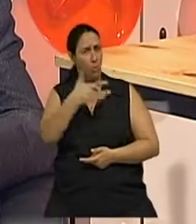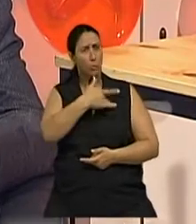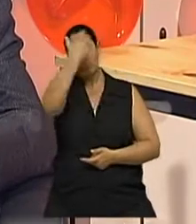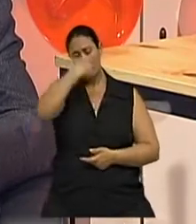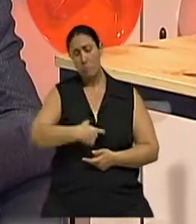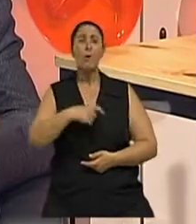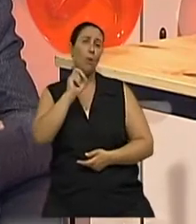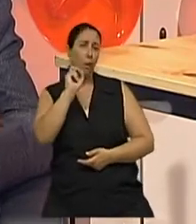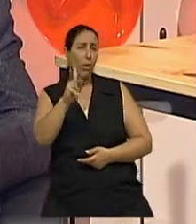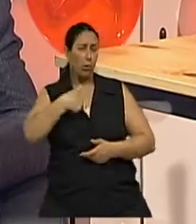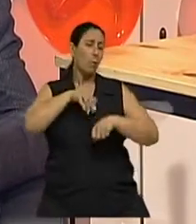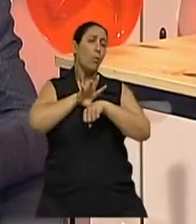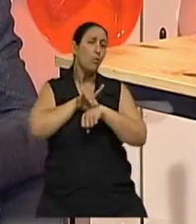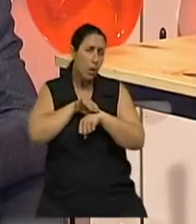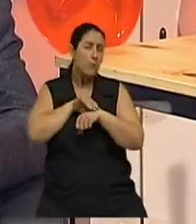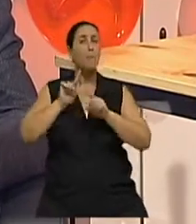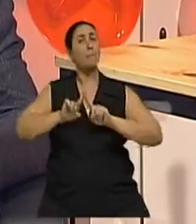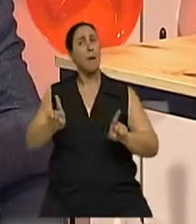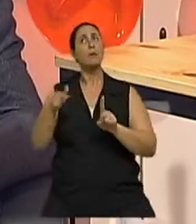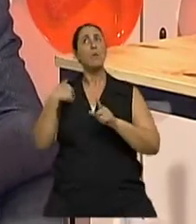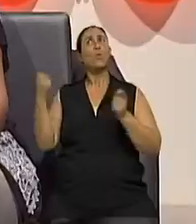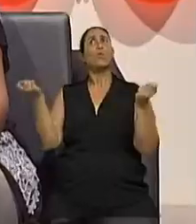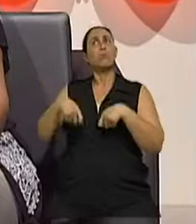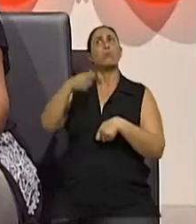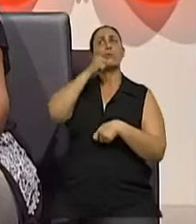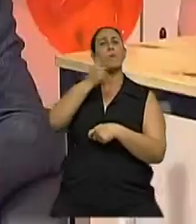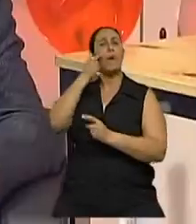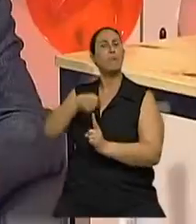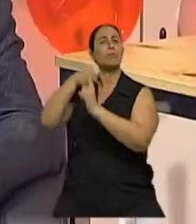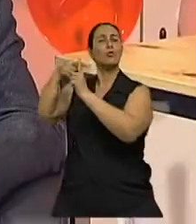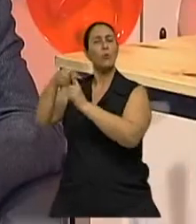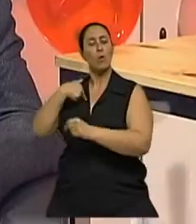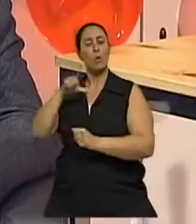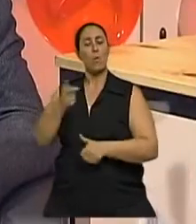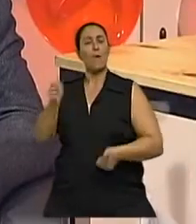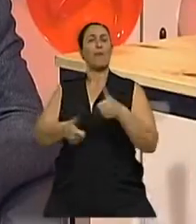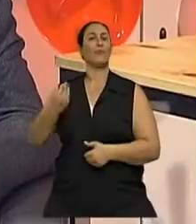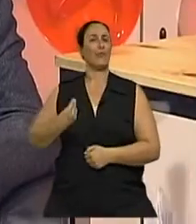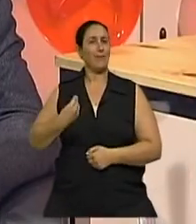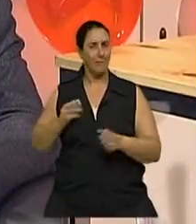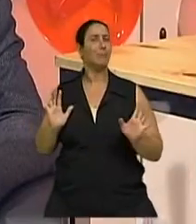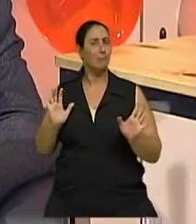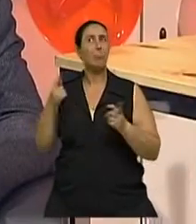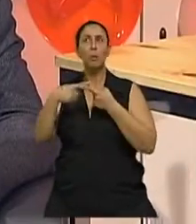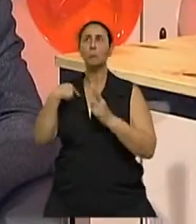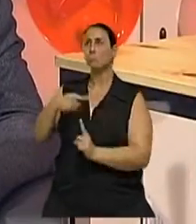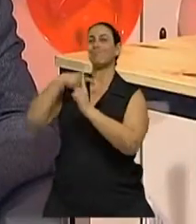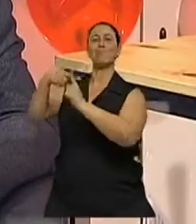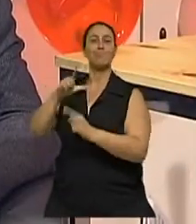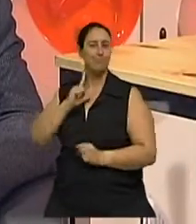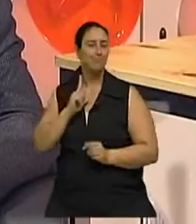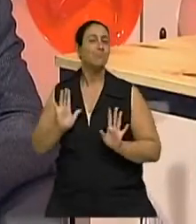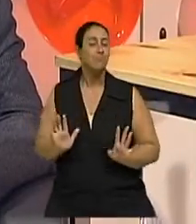Conviver com aquela doença de inúmeras formas. E ter qualidade de vida? E ter qualidade de vida. Ah, certo. Tem um estudo